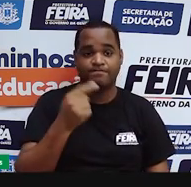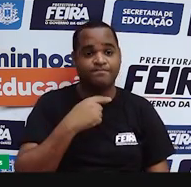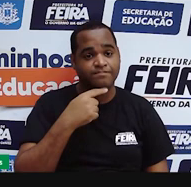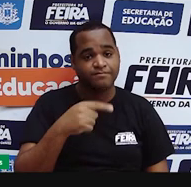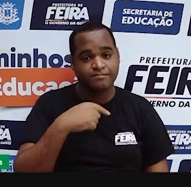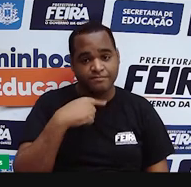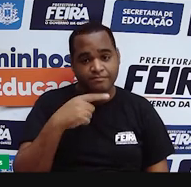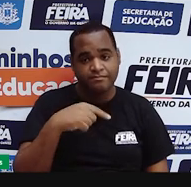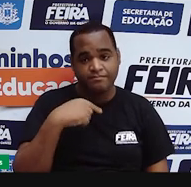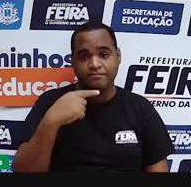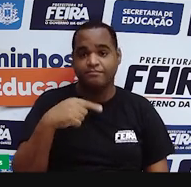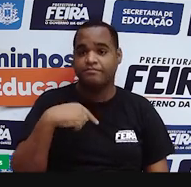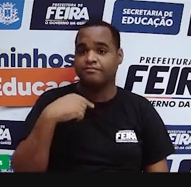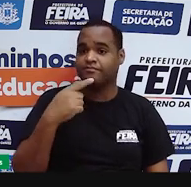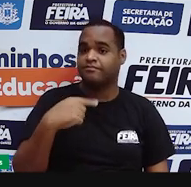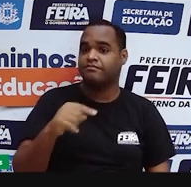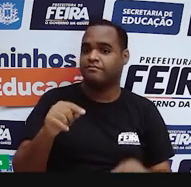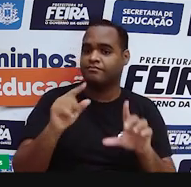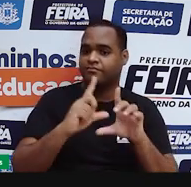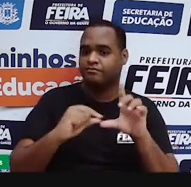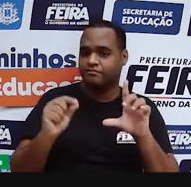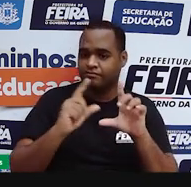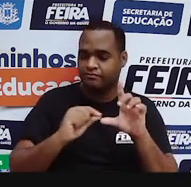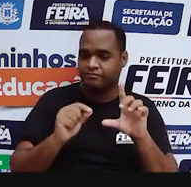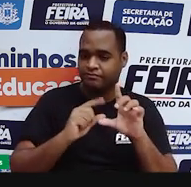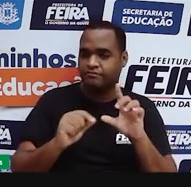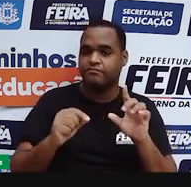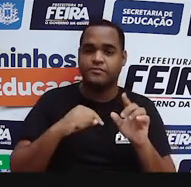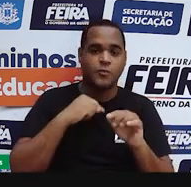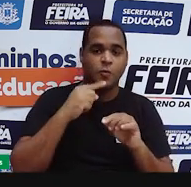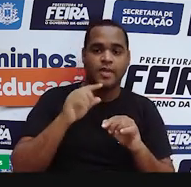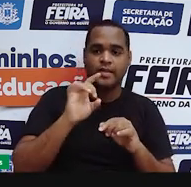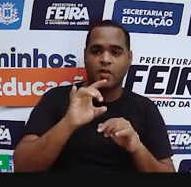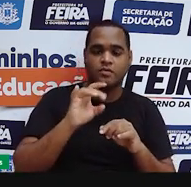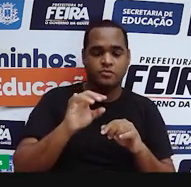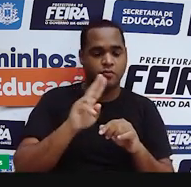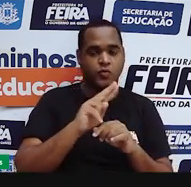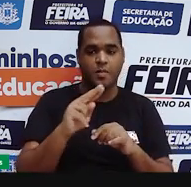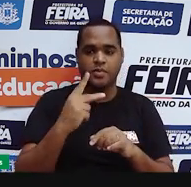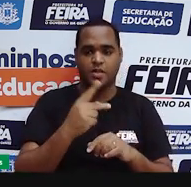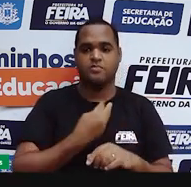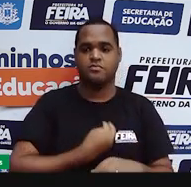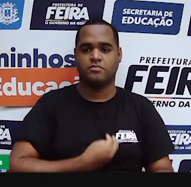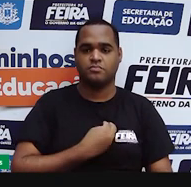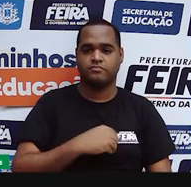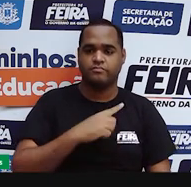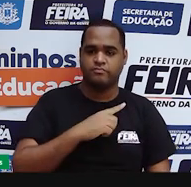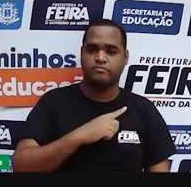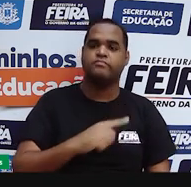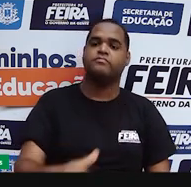colocar o link. A gente só consegue colocar a informação. Vou botar aqui Vacina,